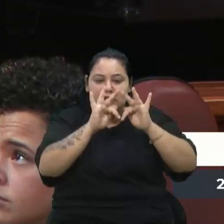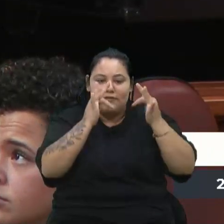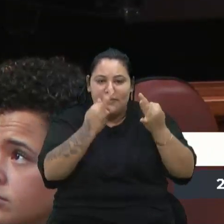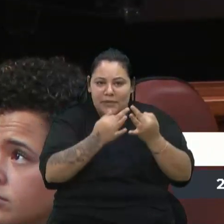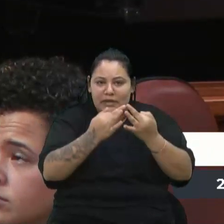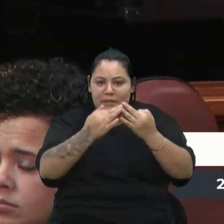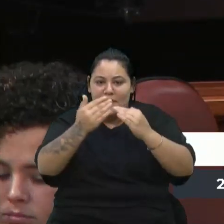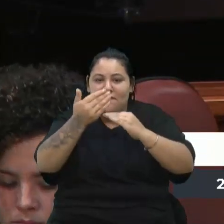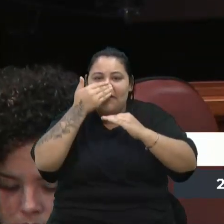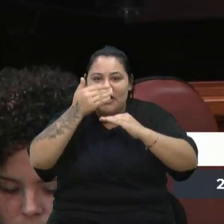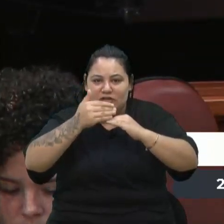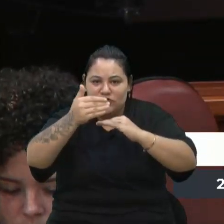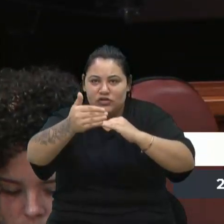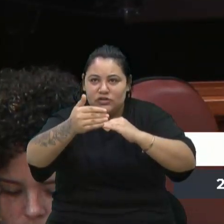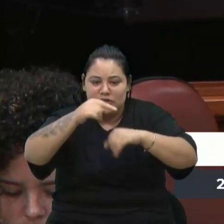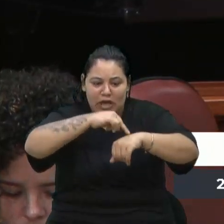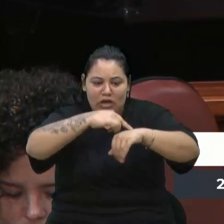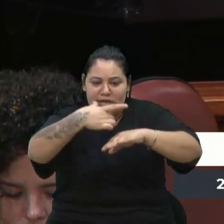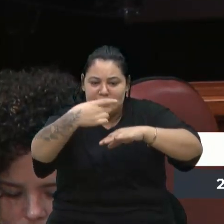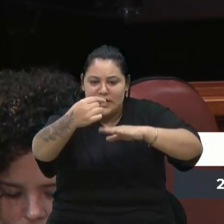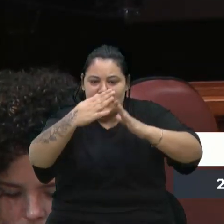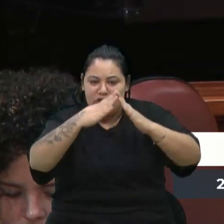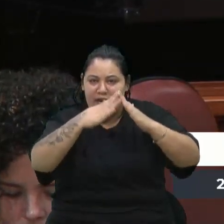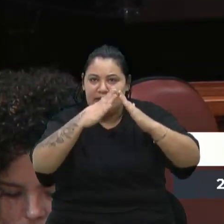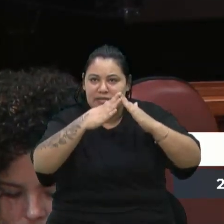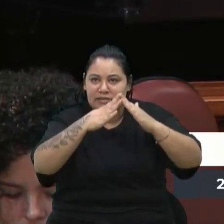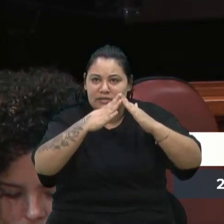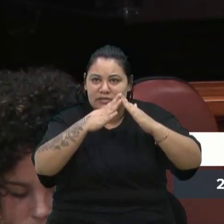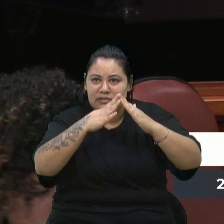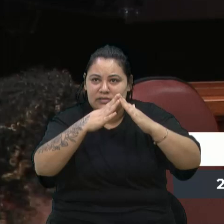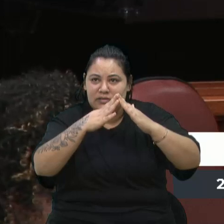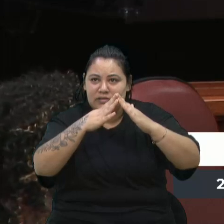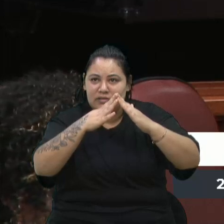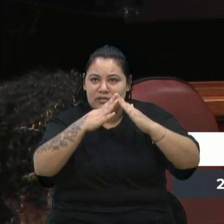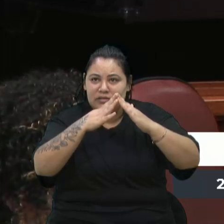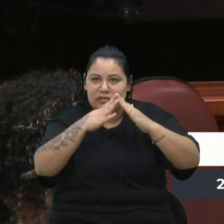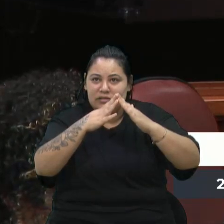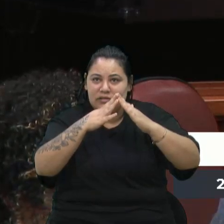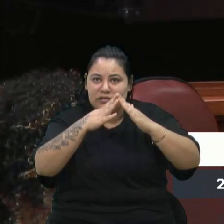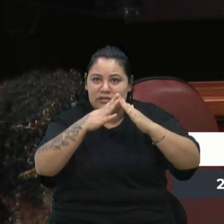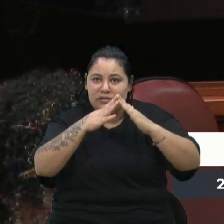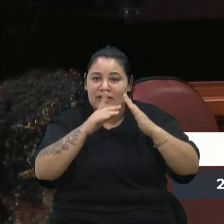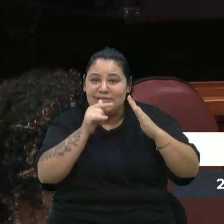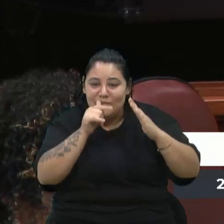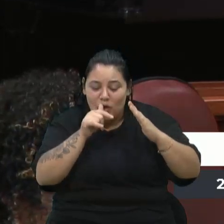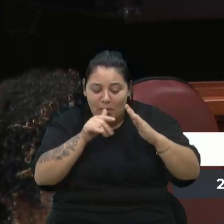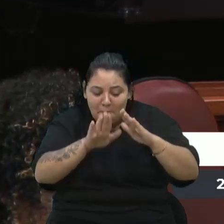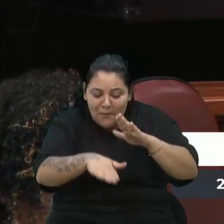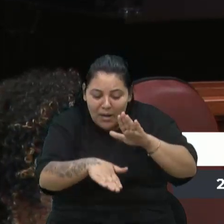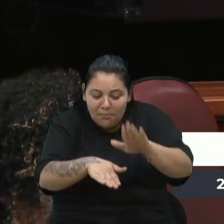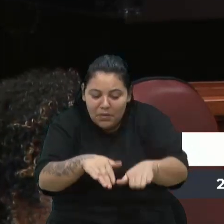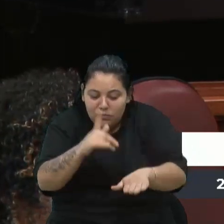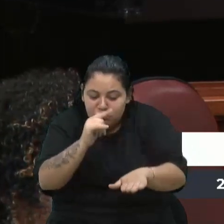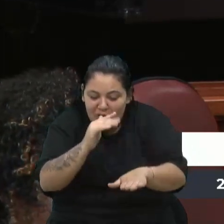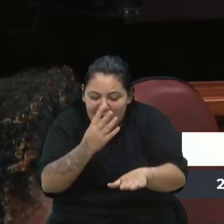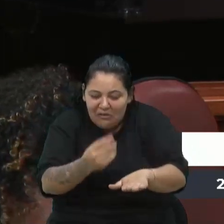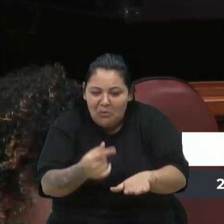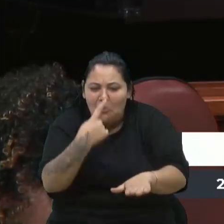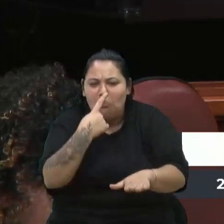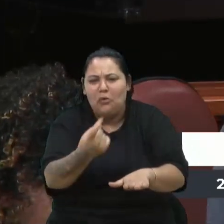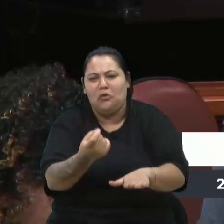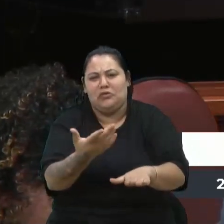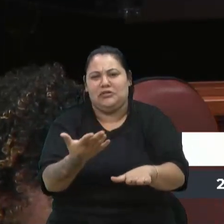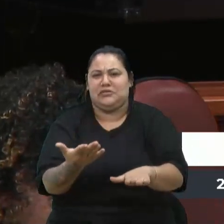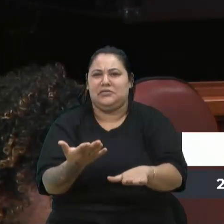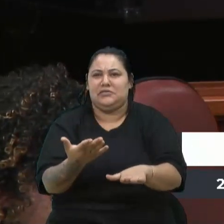frente, quando elas saem de dentro de casa, elas molham o pé nessa água de esgoto. O vereador Fiúza,